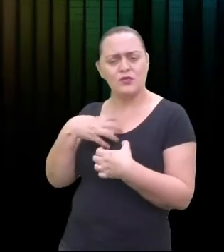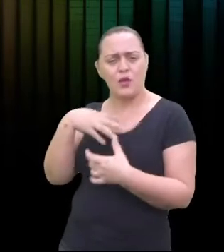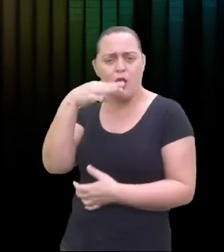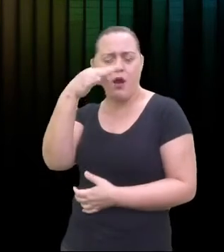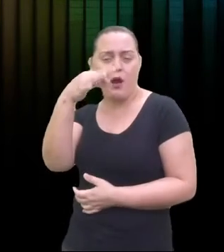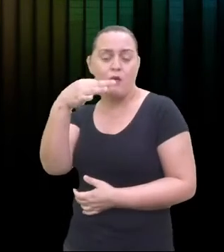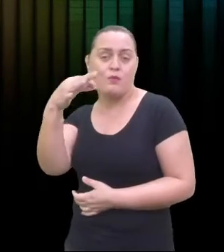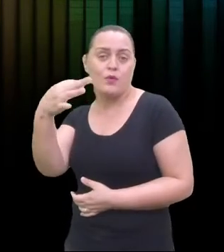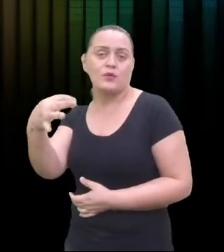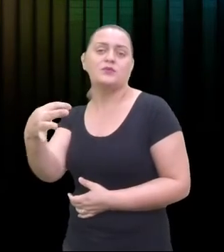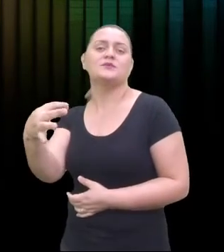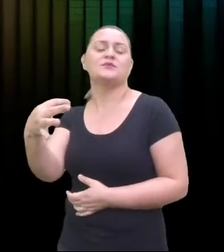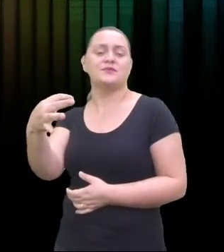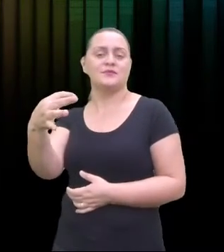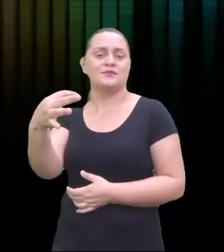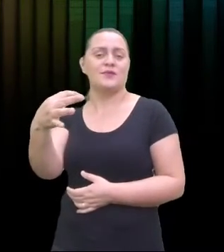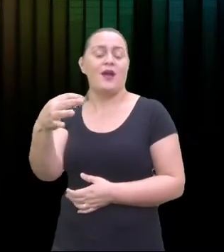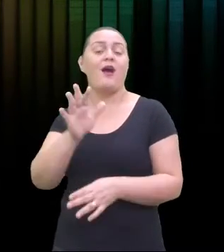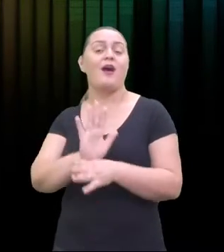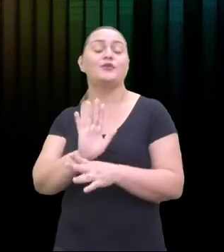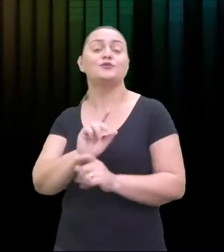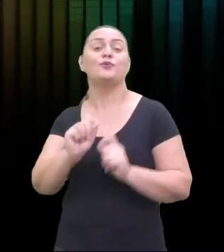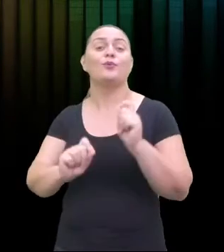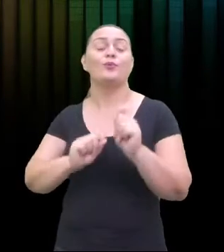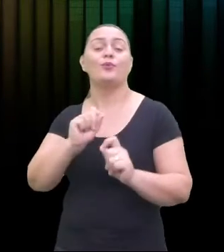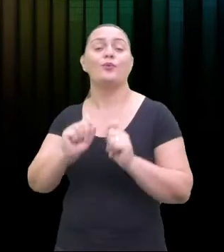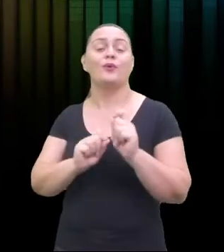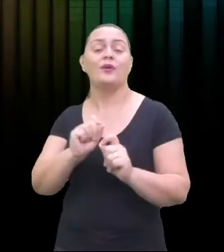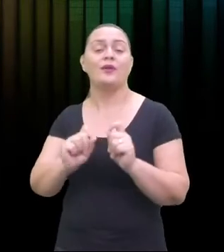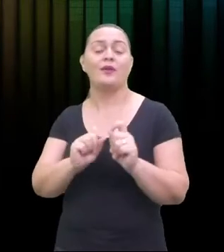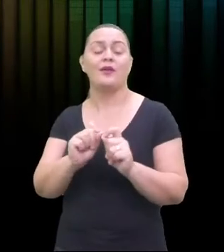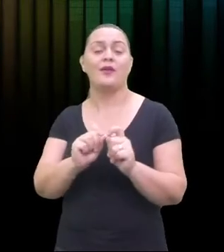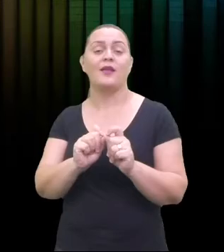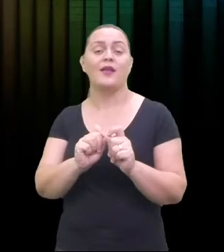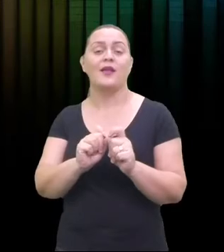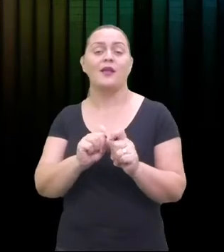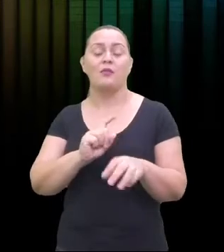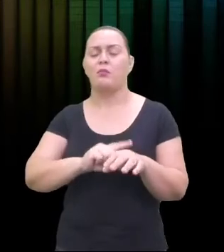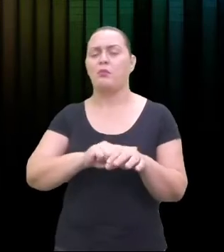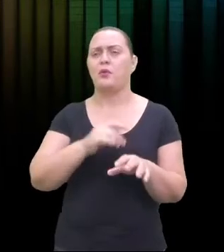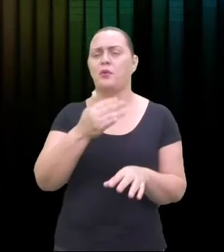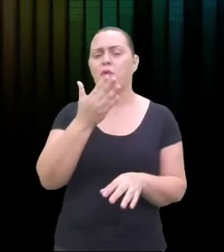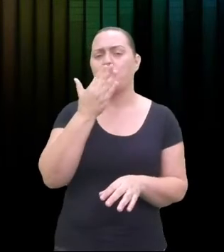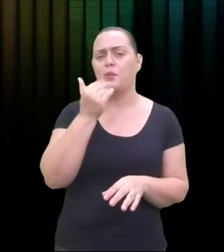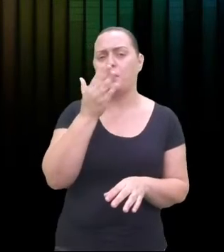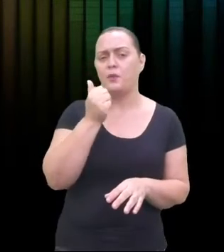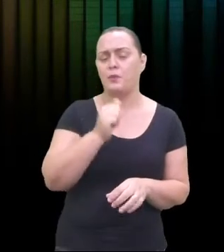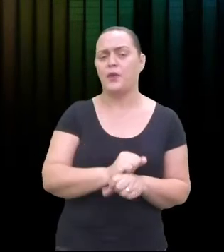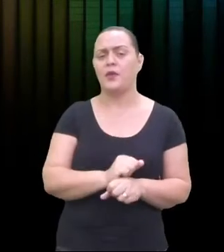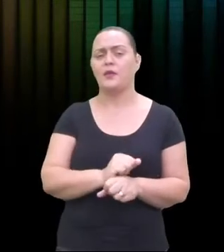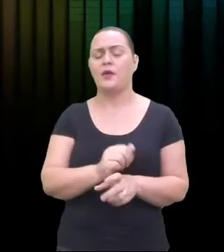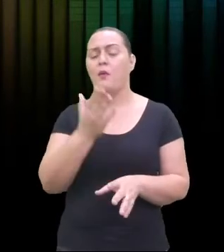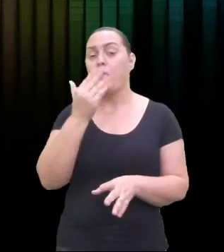também a diminuir as calorias que você ingere. Então, a música também ajuda nesse processo de diminuir